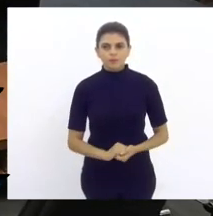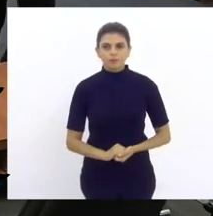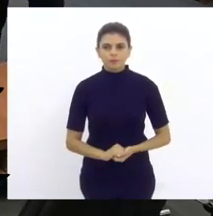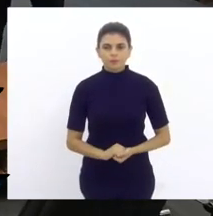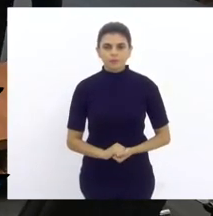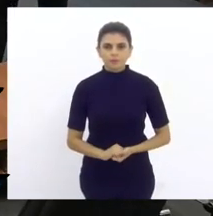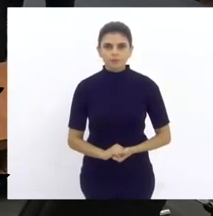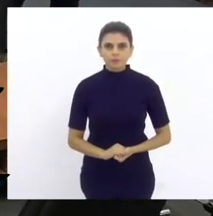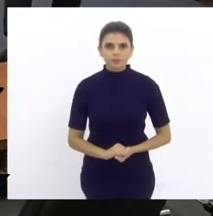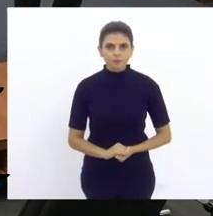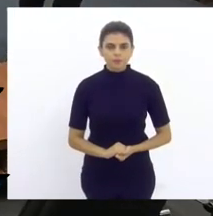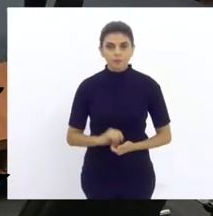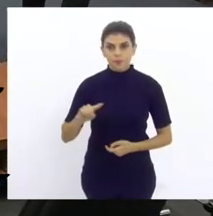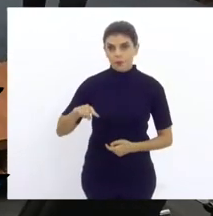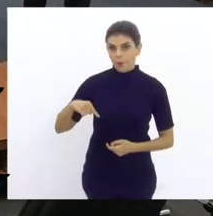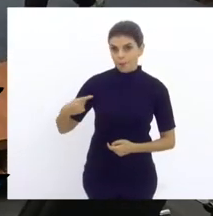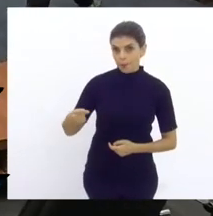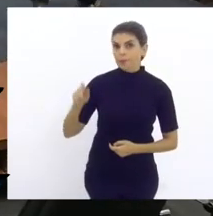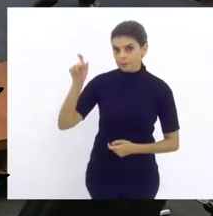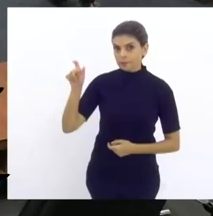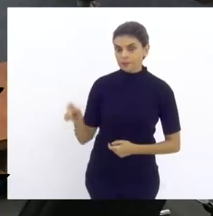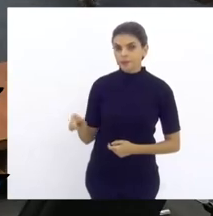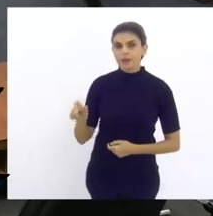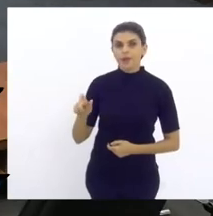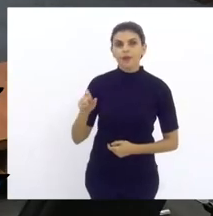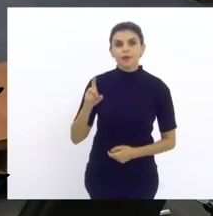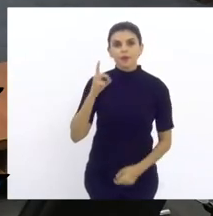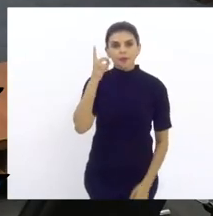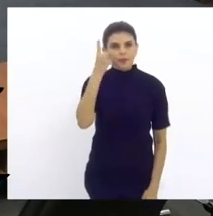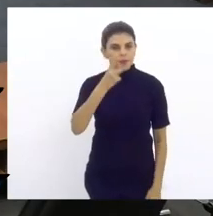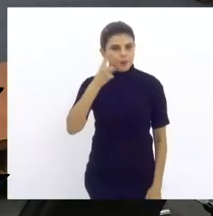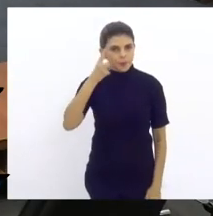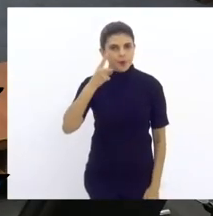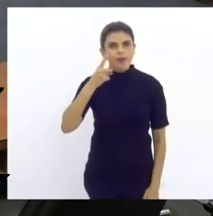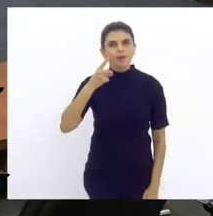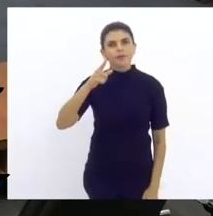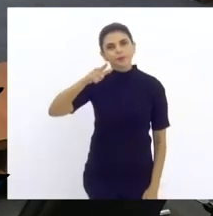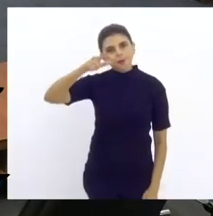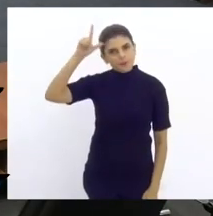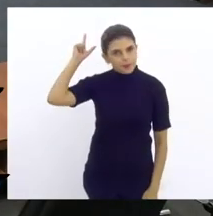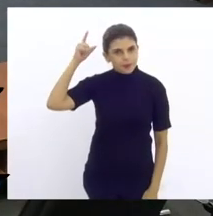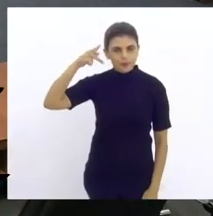O próximo orador escrito é o nosso nobre amigo deputado Luiz Paulo.